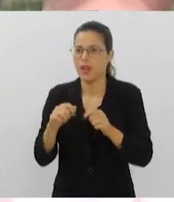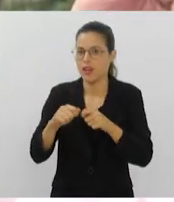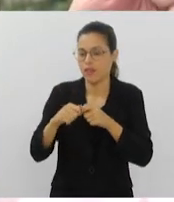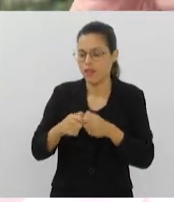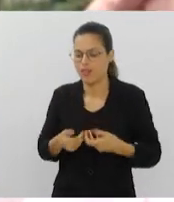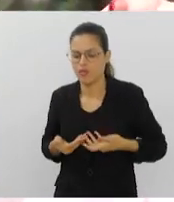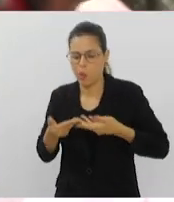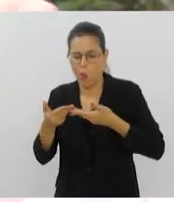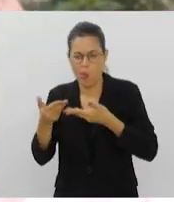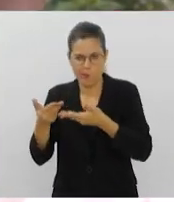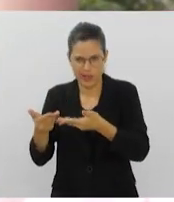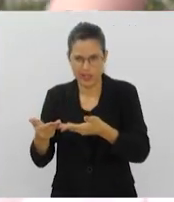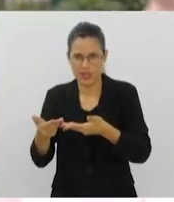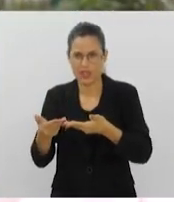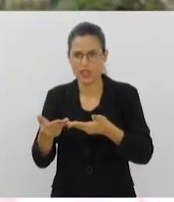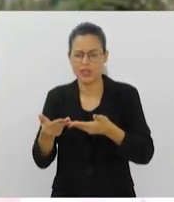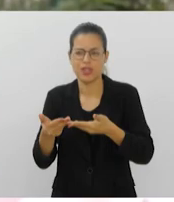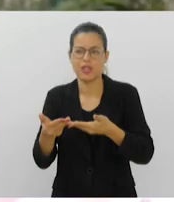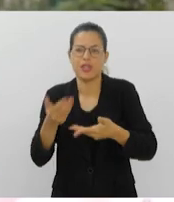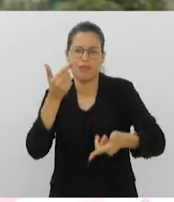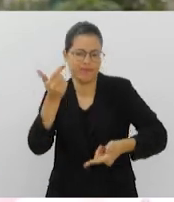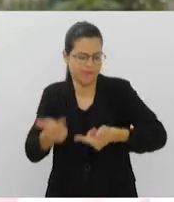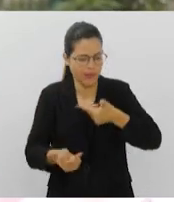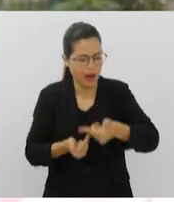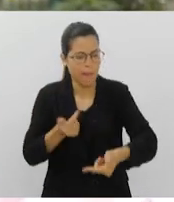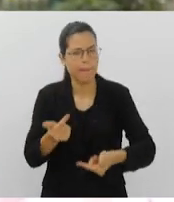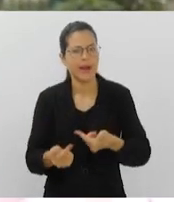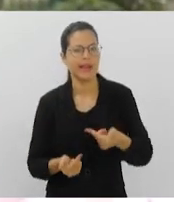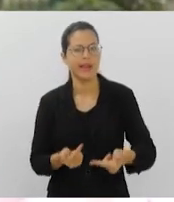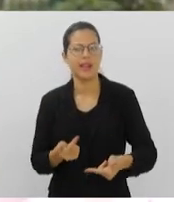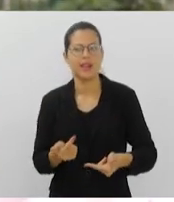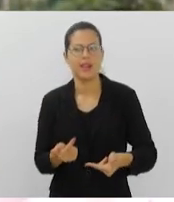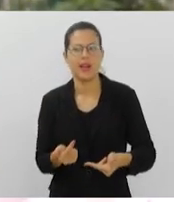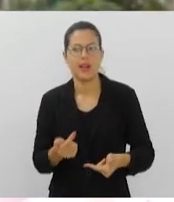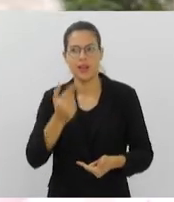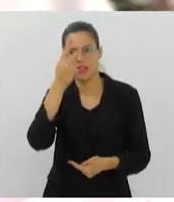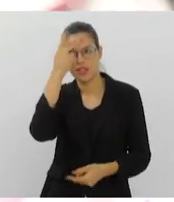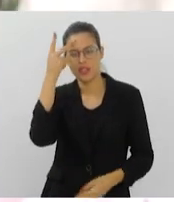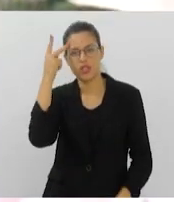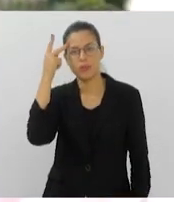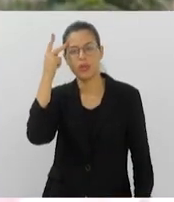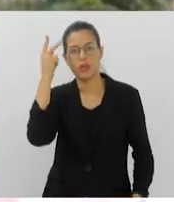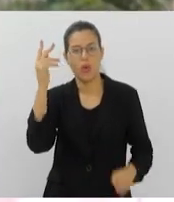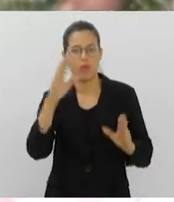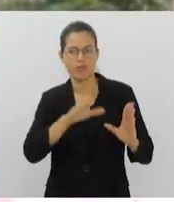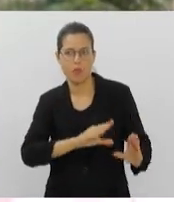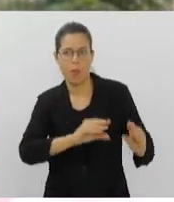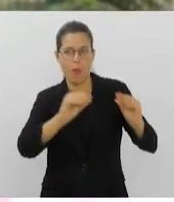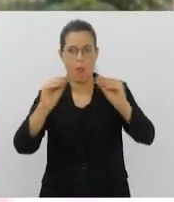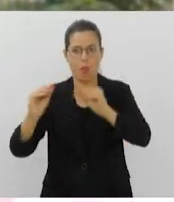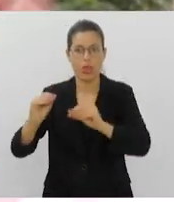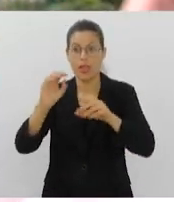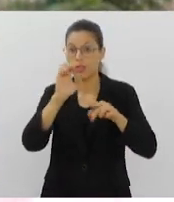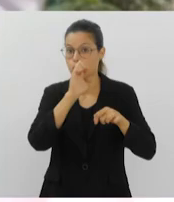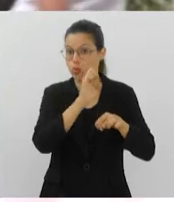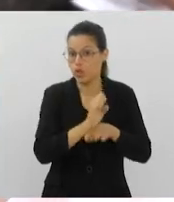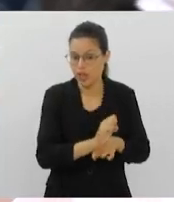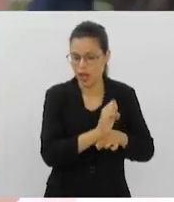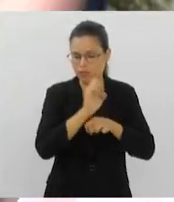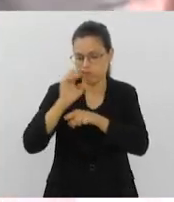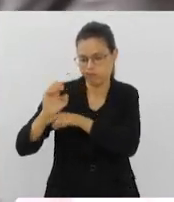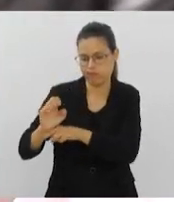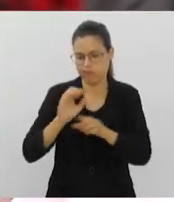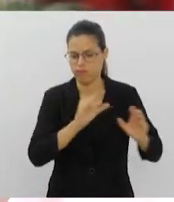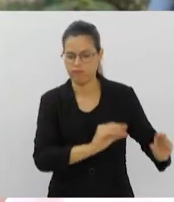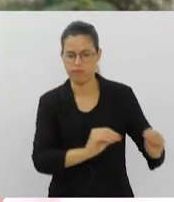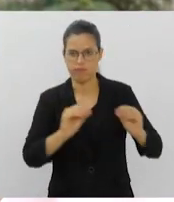para os trabalhos e para essas ofertas. As pessoas, quando migram de um estado para o outro, de uma cidade para o outro,